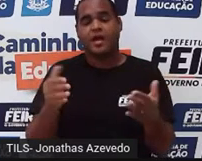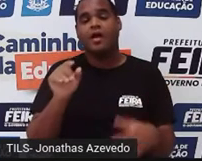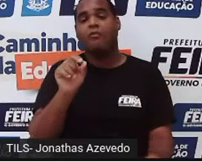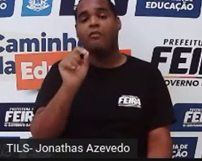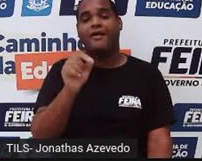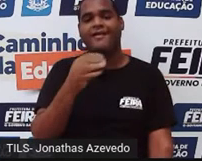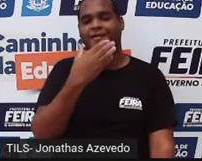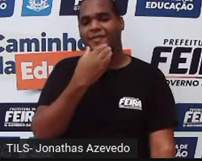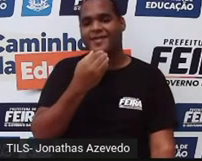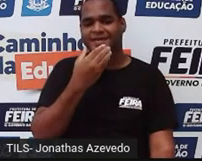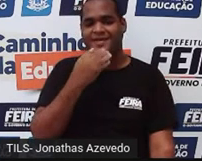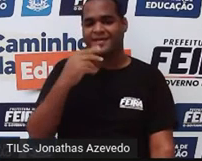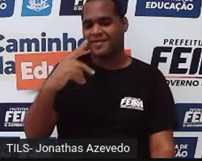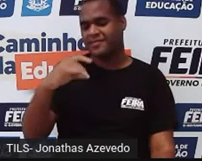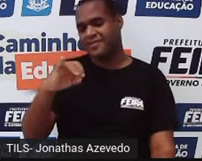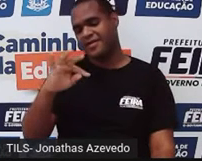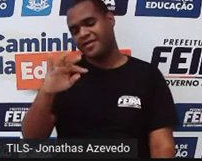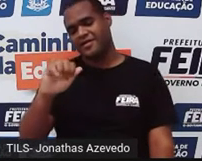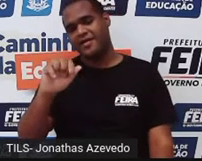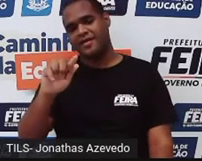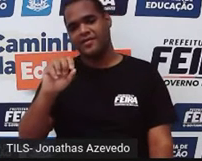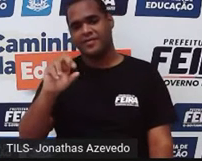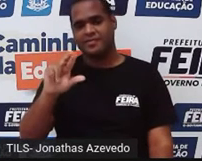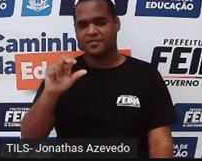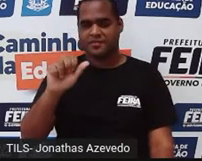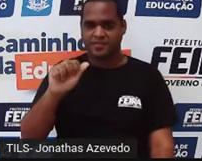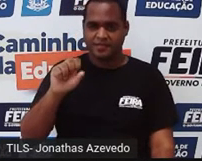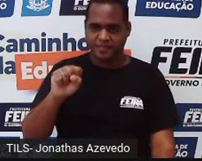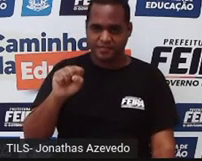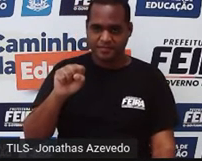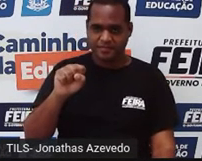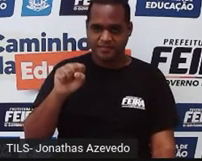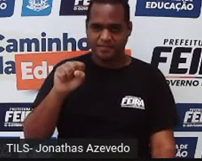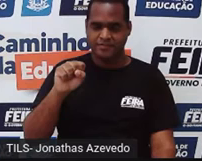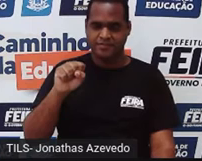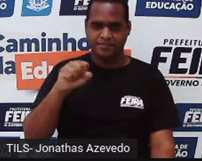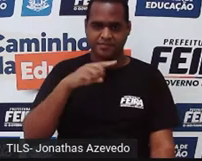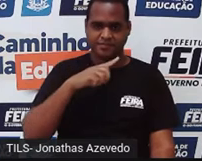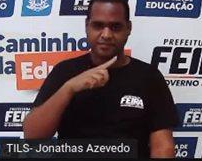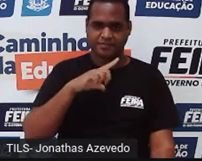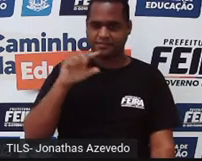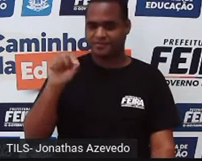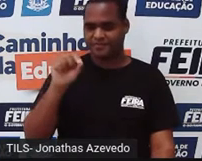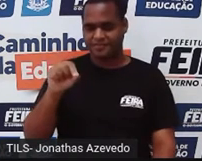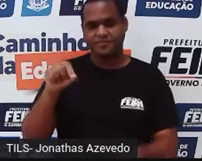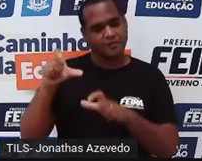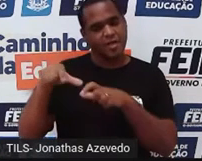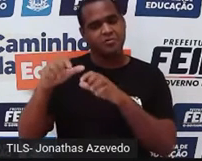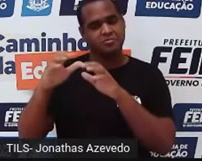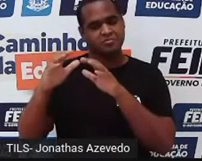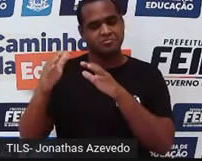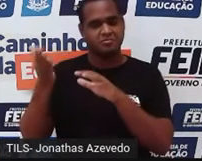Pitágoras, né? Ou Pitágoras de Samos. Samos era a região que ele